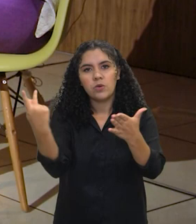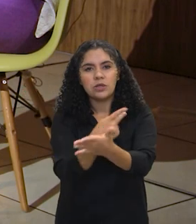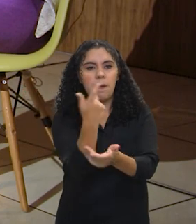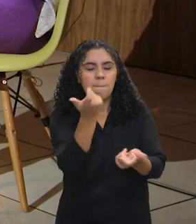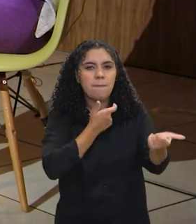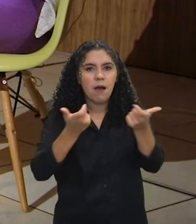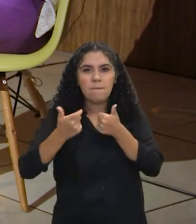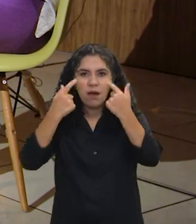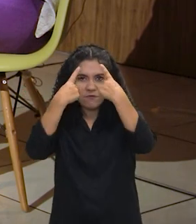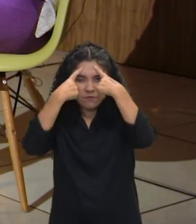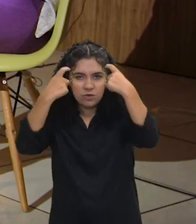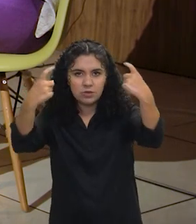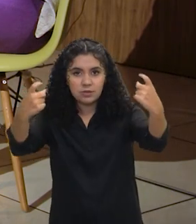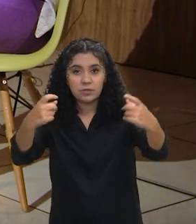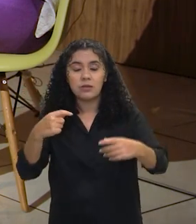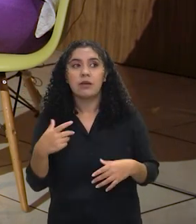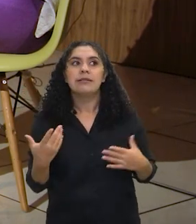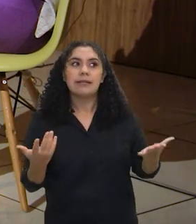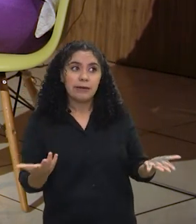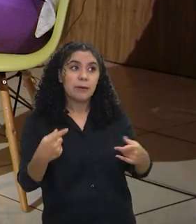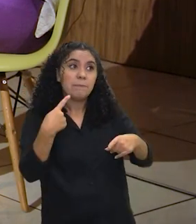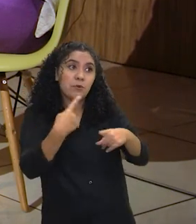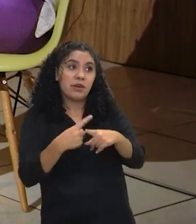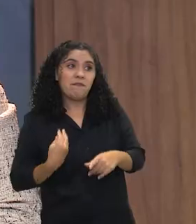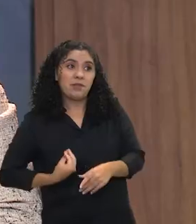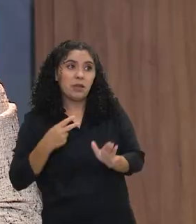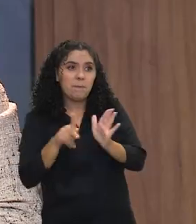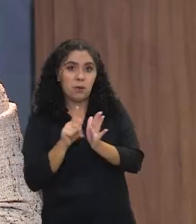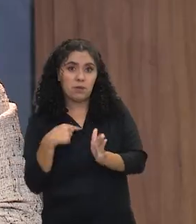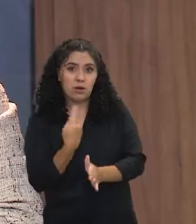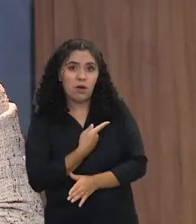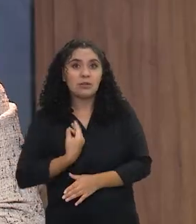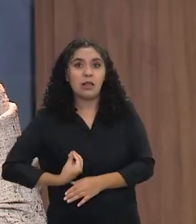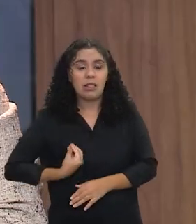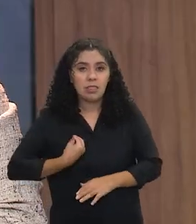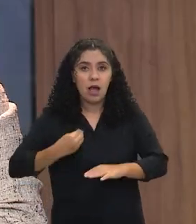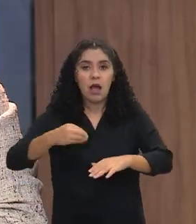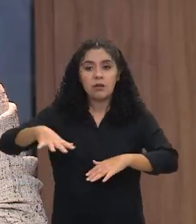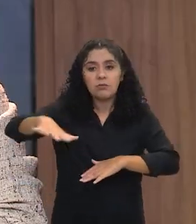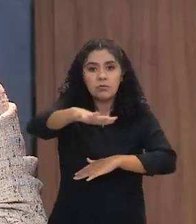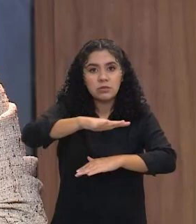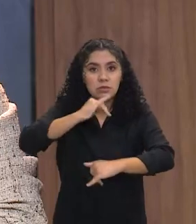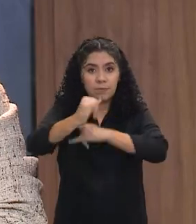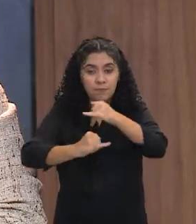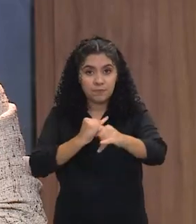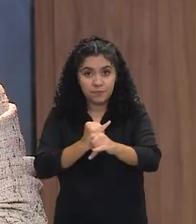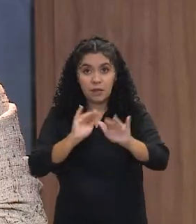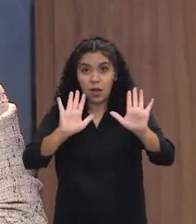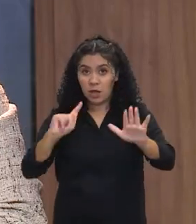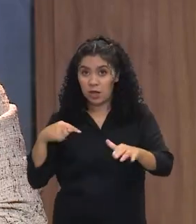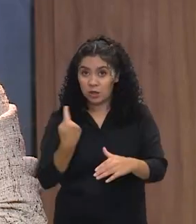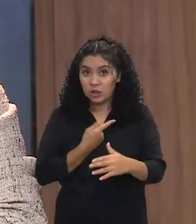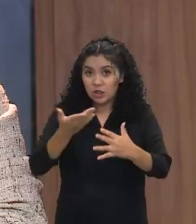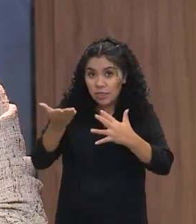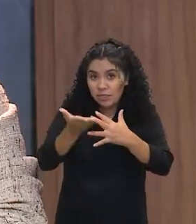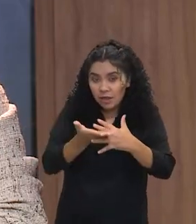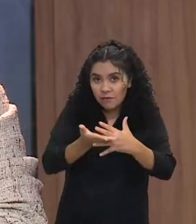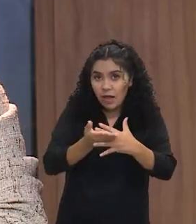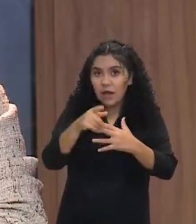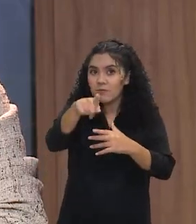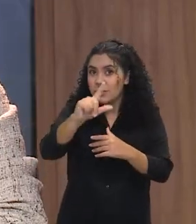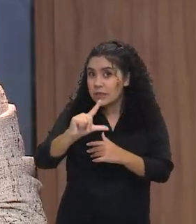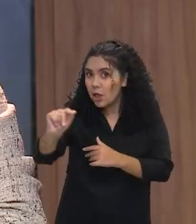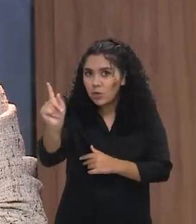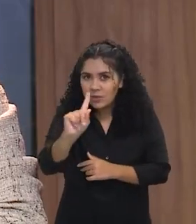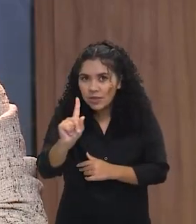violentados. Até porque a nossa vida está no mundo digital, né? A gente vai agora para um breve intervalo. Você não sai daí,